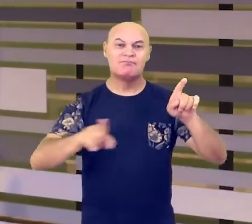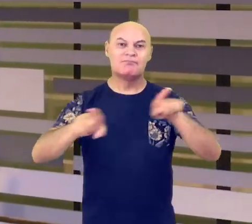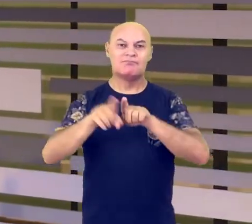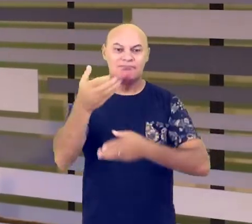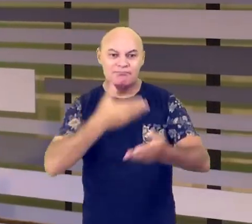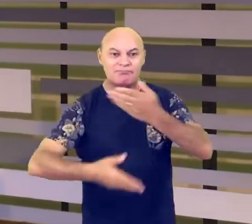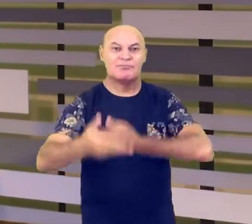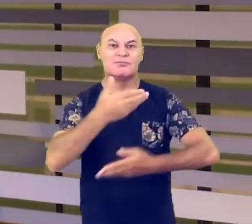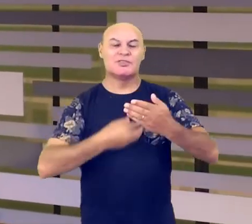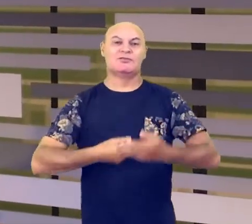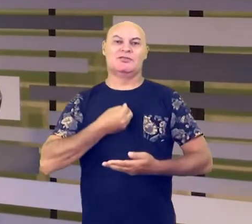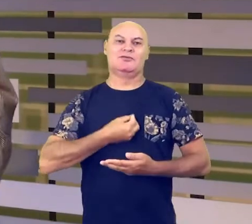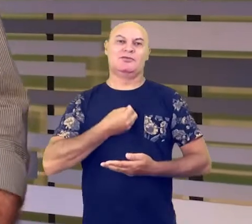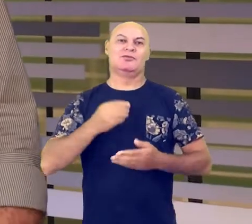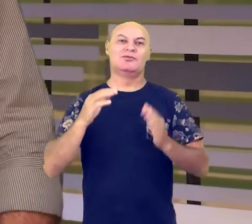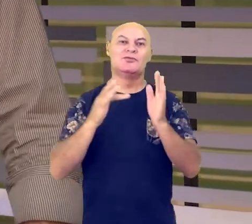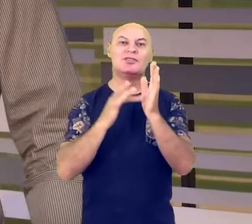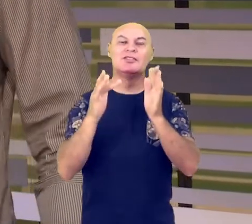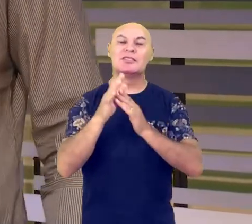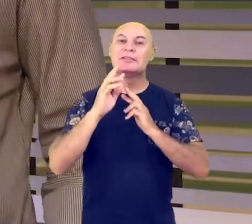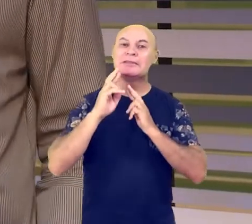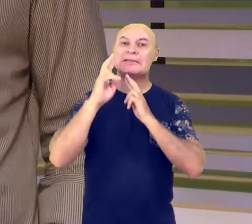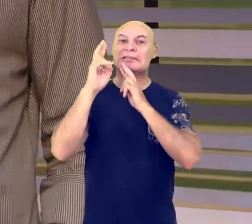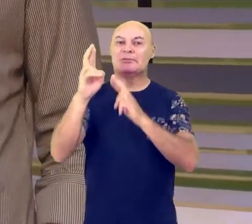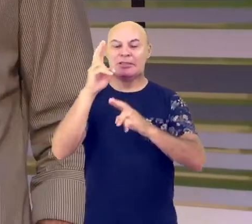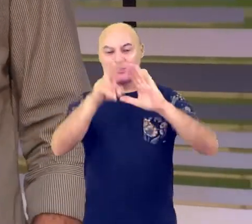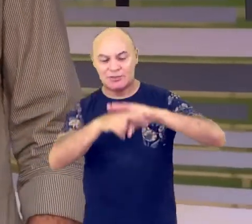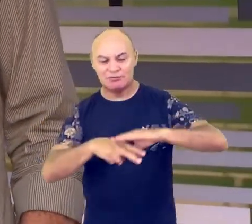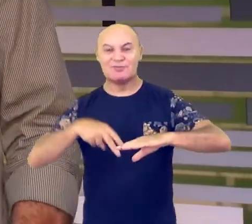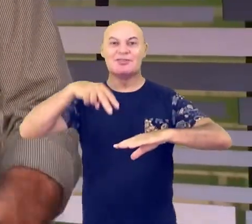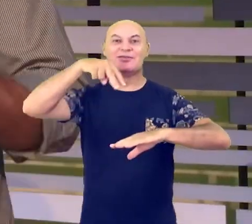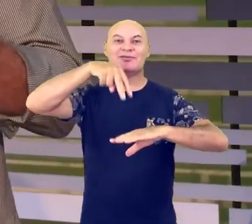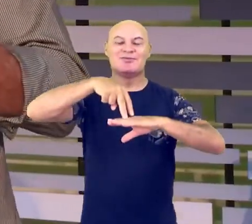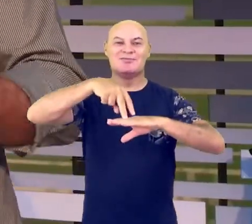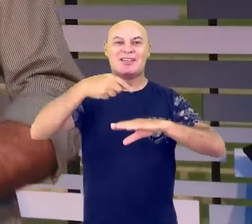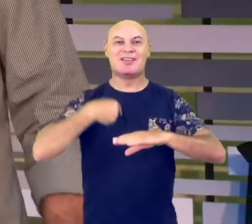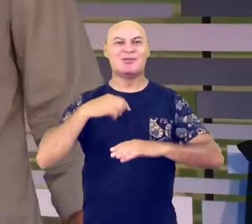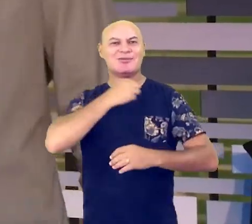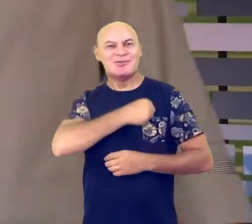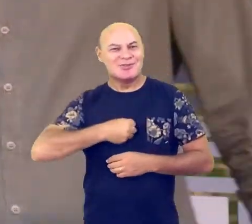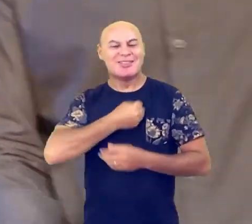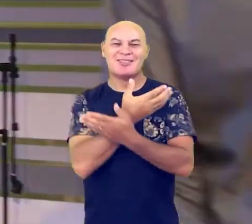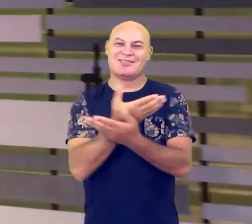em Cristo Jesus e a esperança da ressurreição. Estou com saudades.